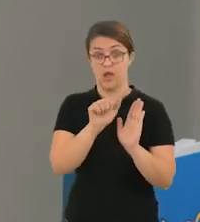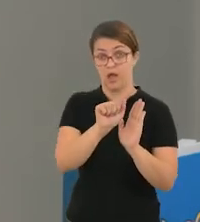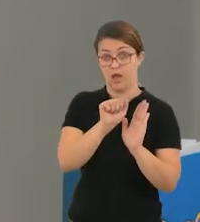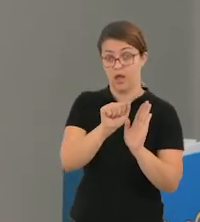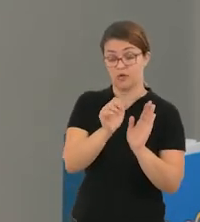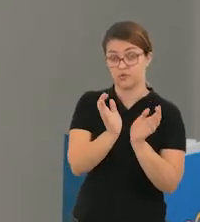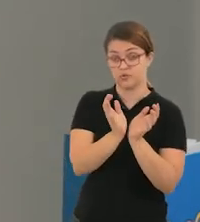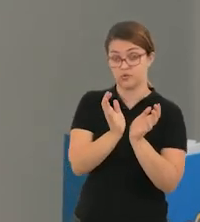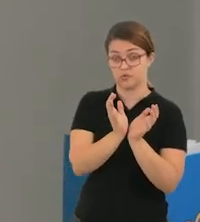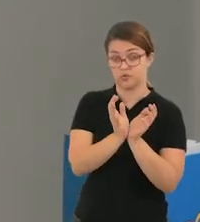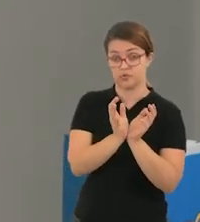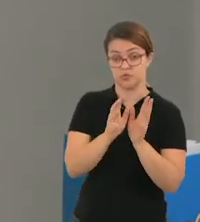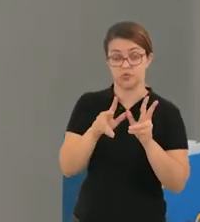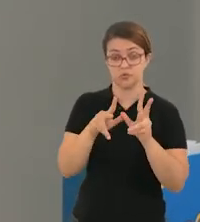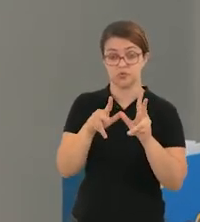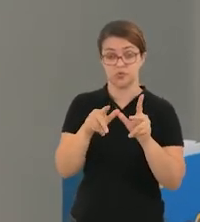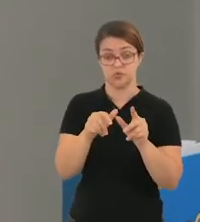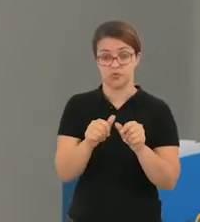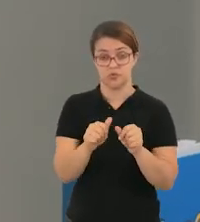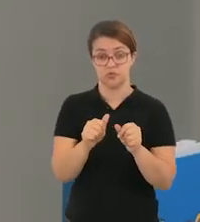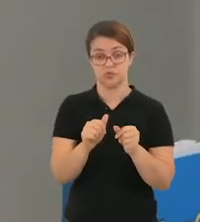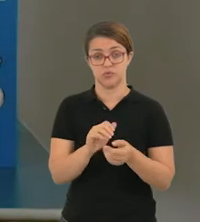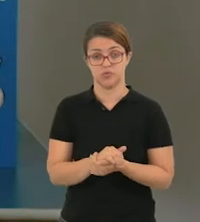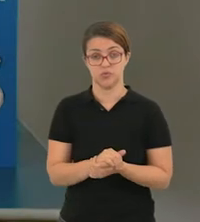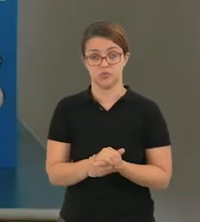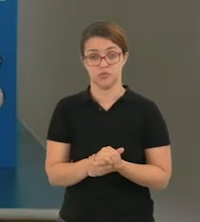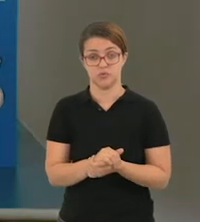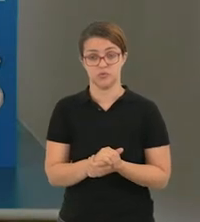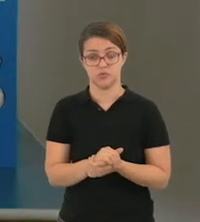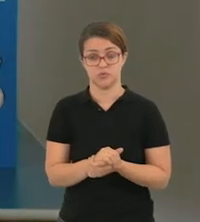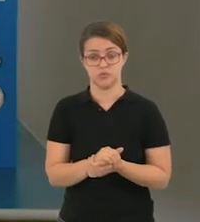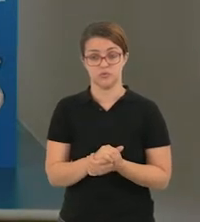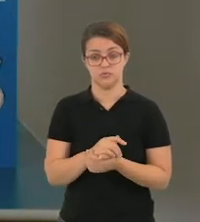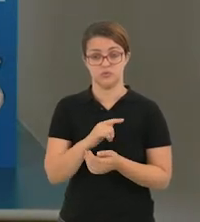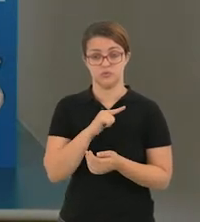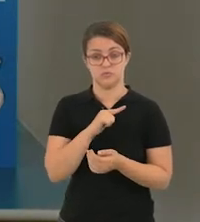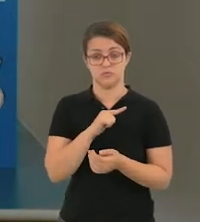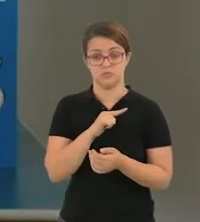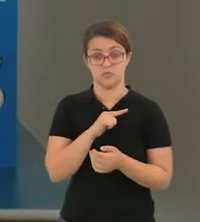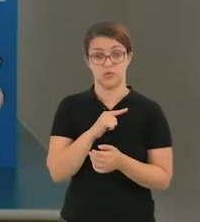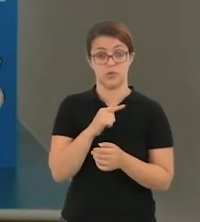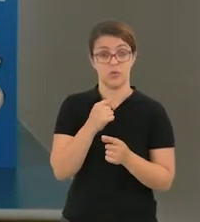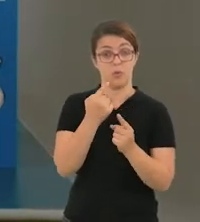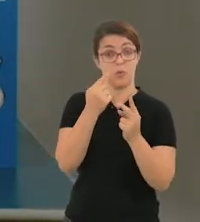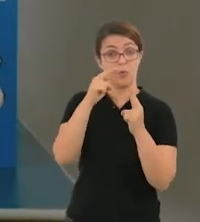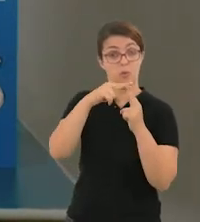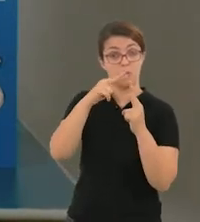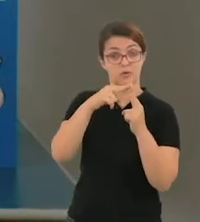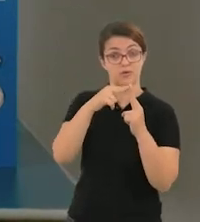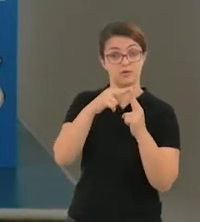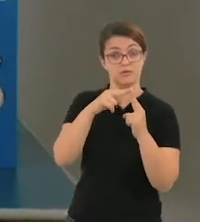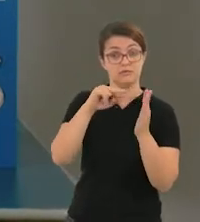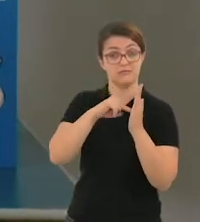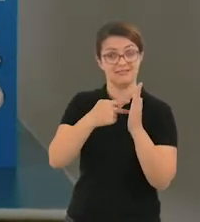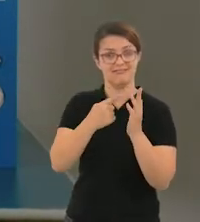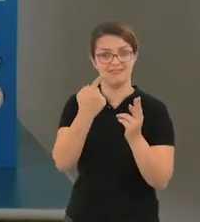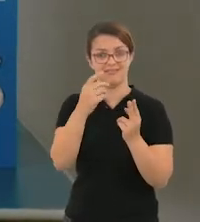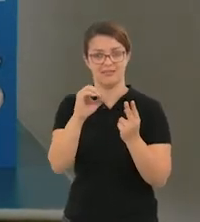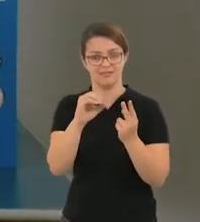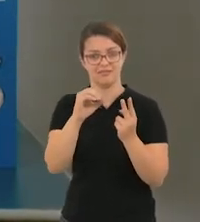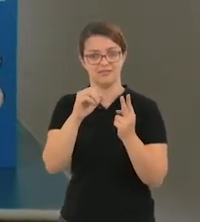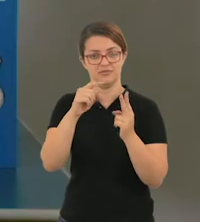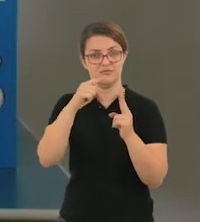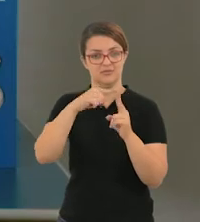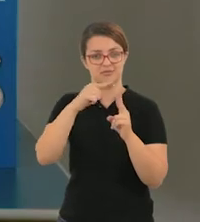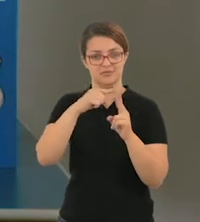conjunto A. E todos vocês terão que completar com uma dezena. Uma dezena é 10 unidades. Nesse